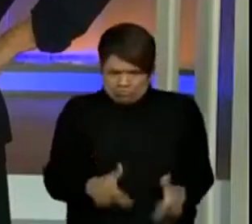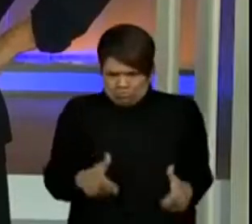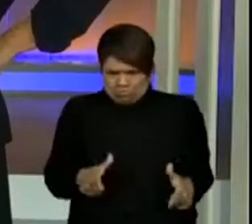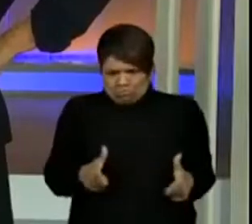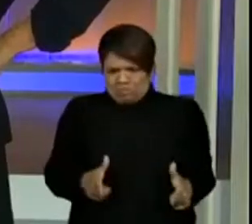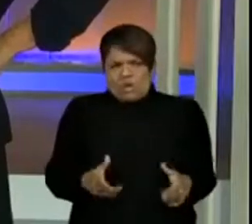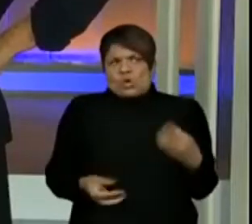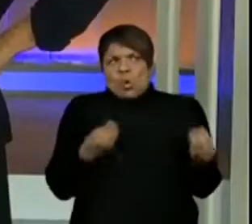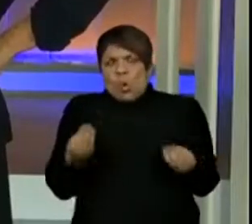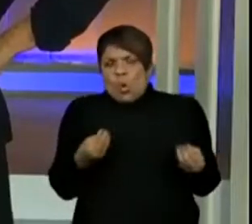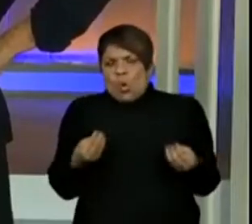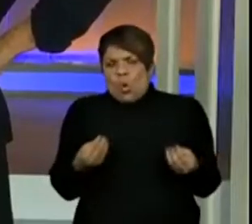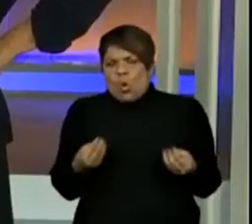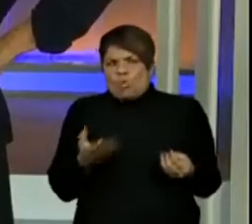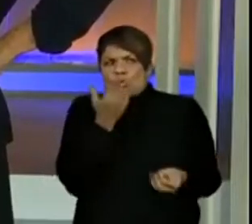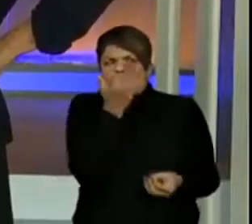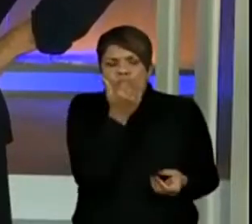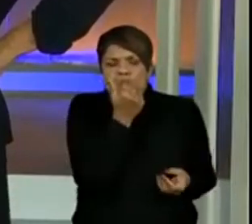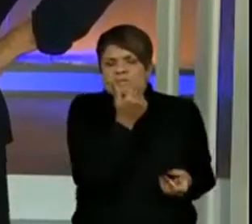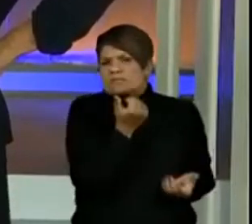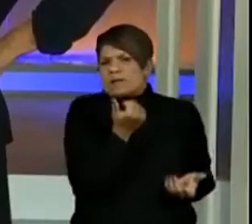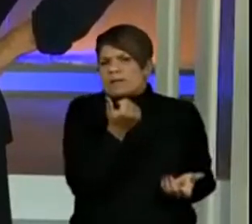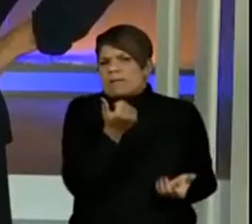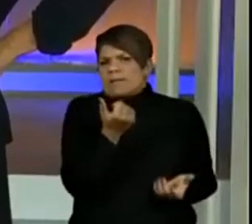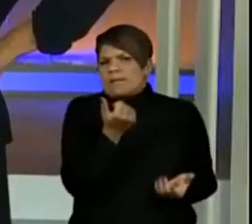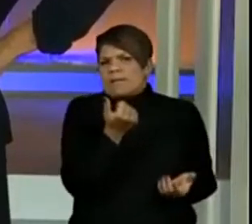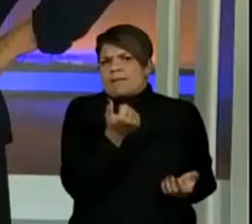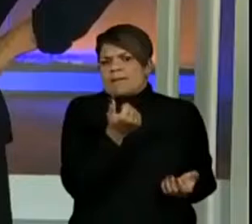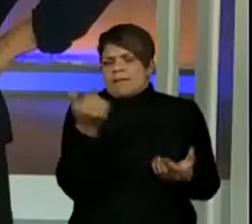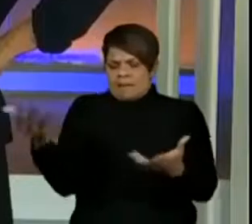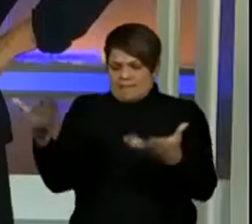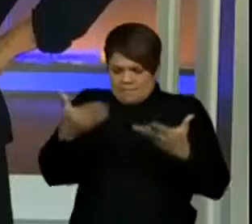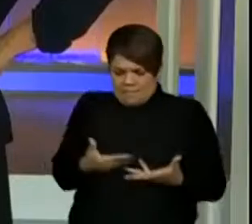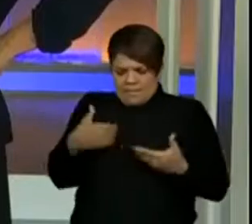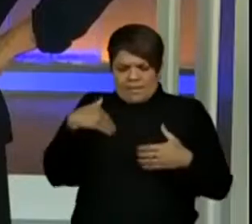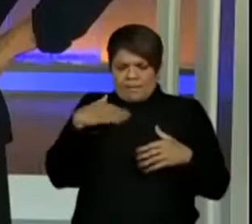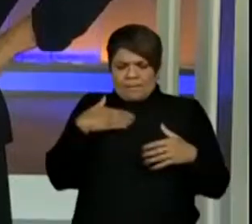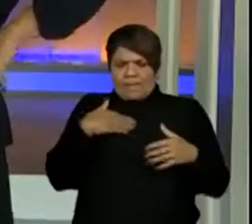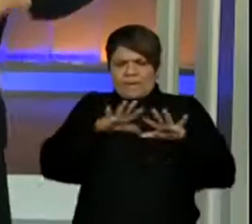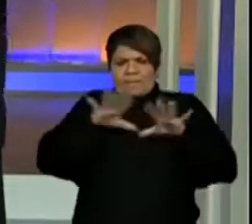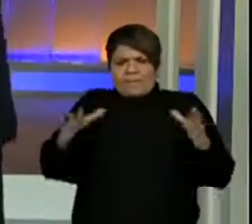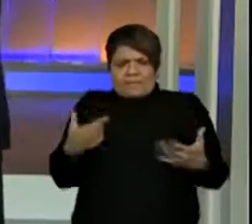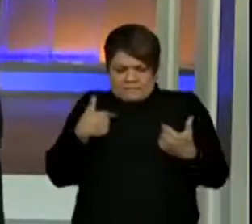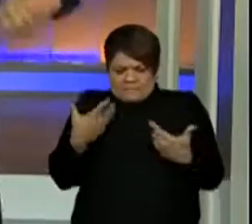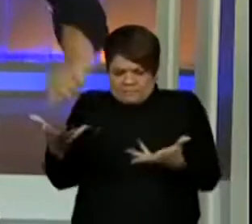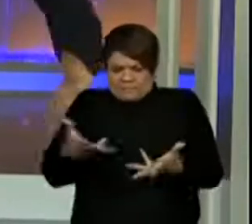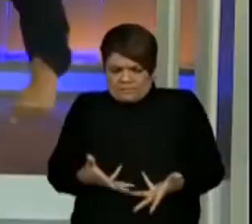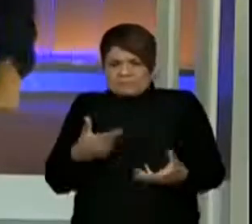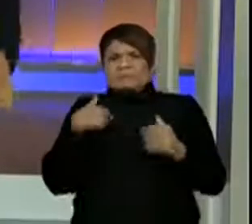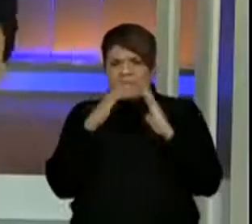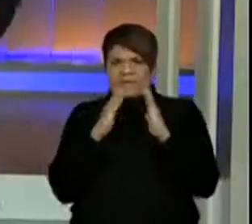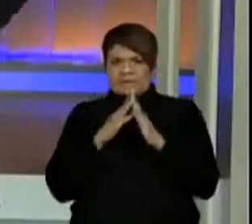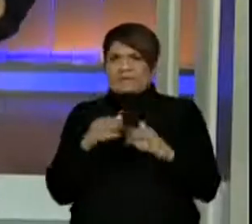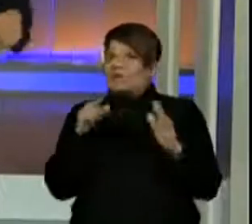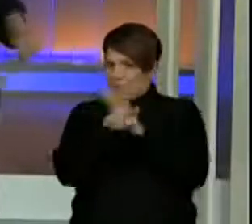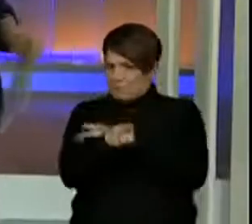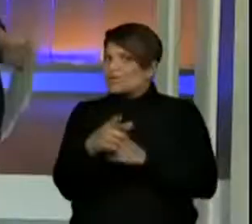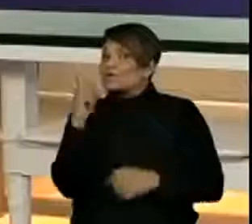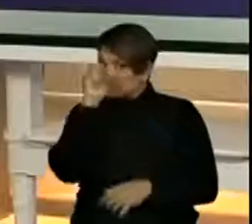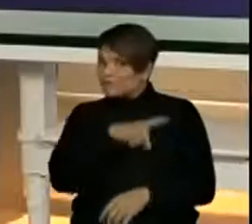como trazer essa comida para a nossa mesa? Vou fazer uma pergunta mais difícil.